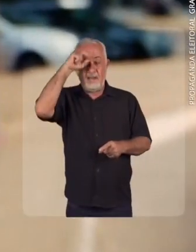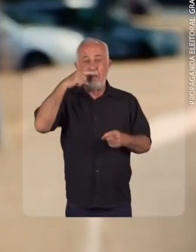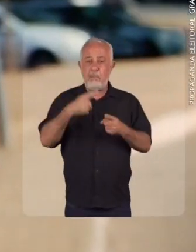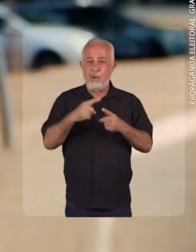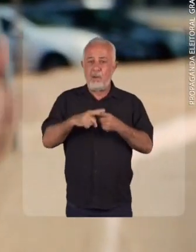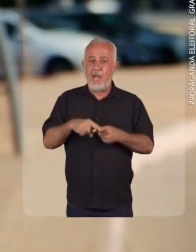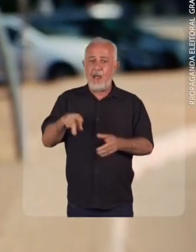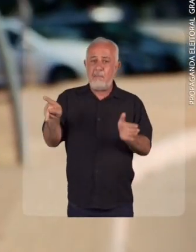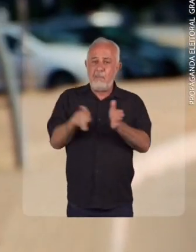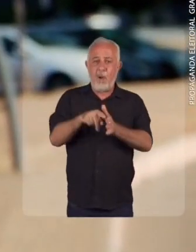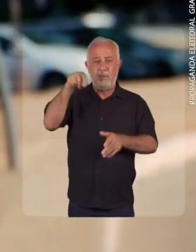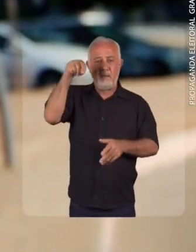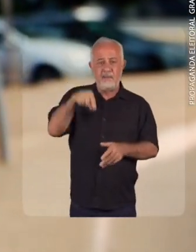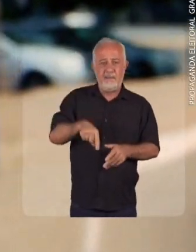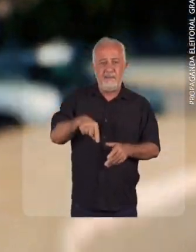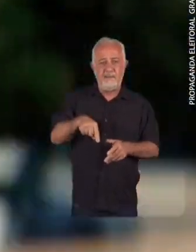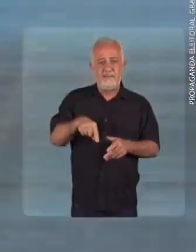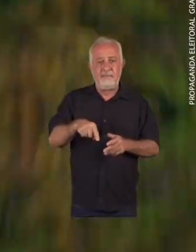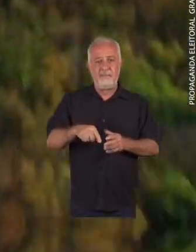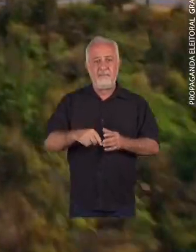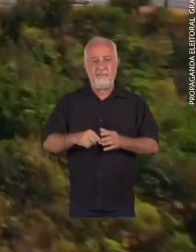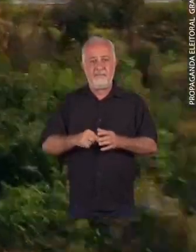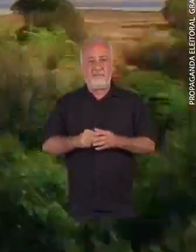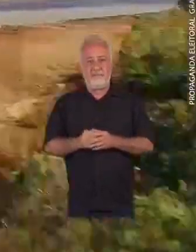Aqui é a Janad, porque ela é daqui.